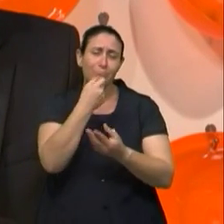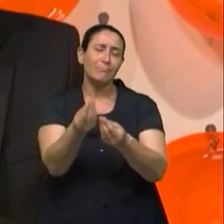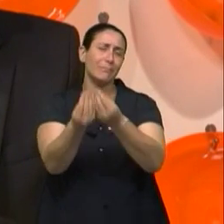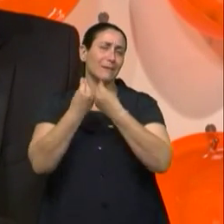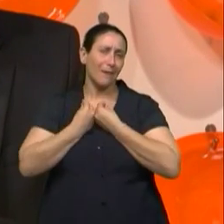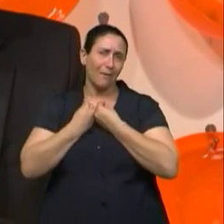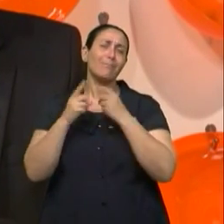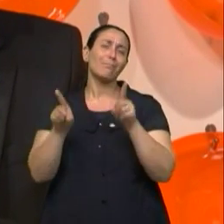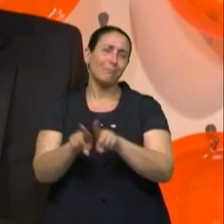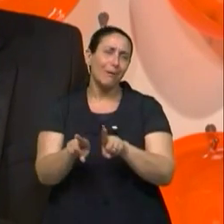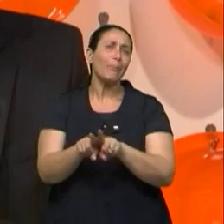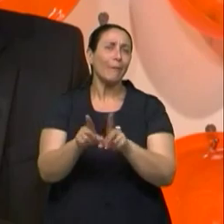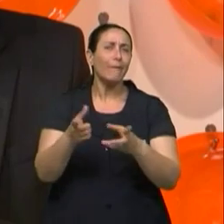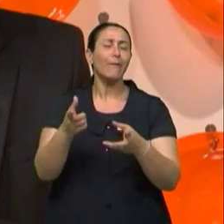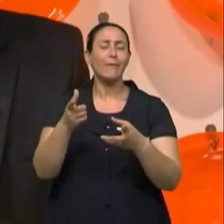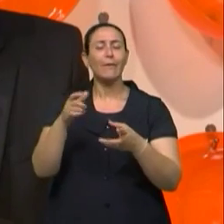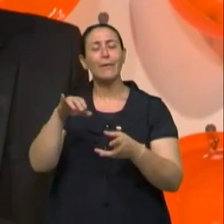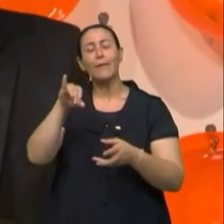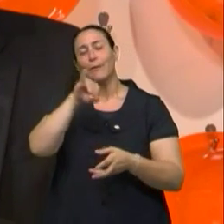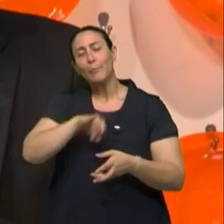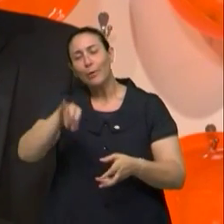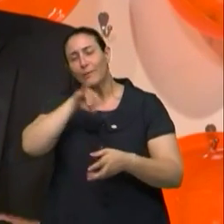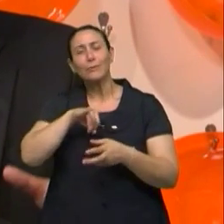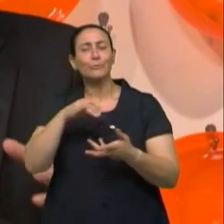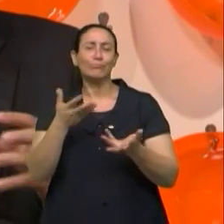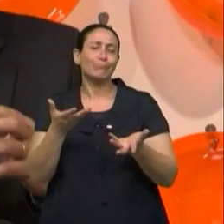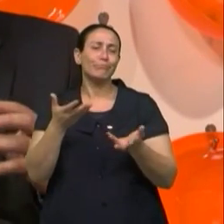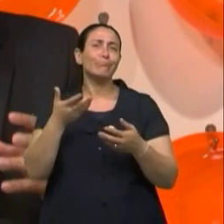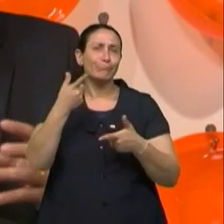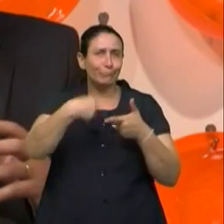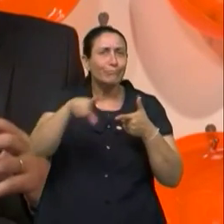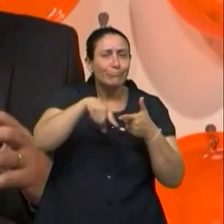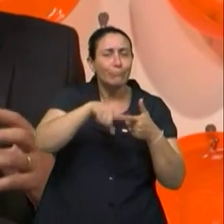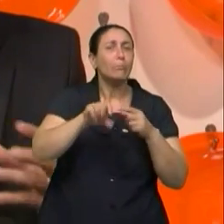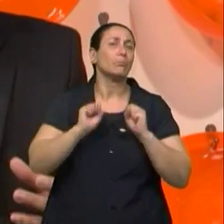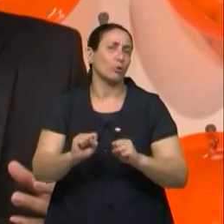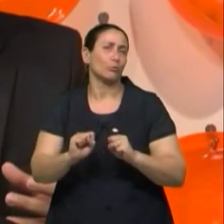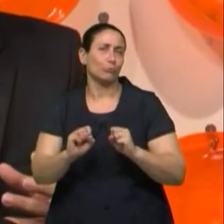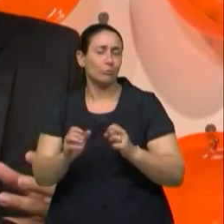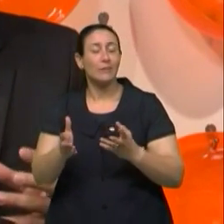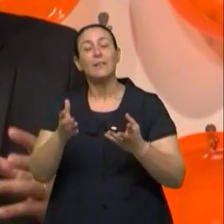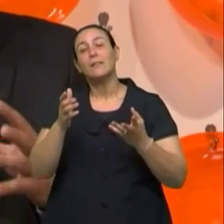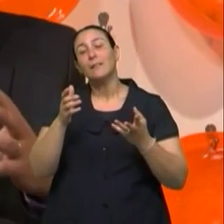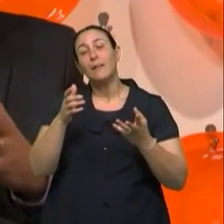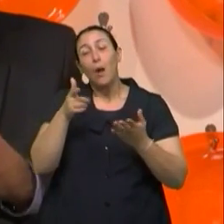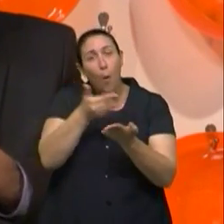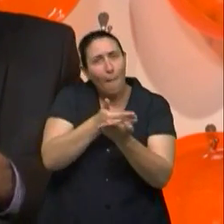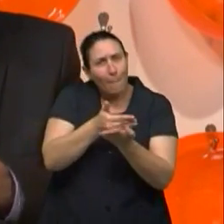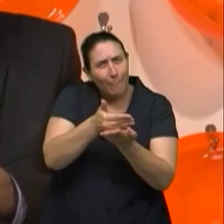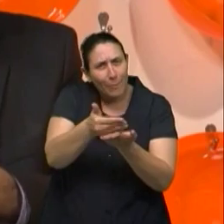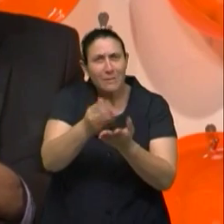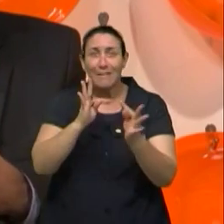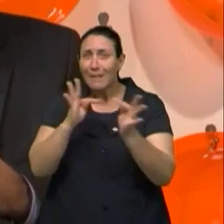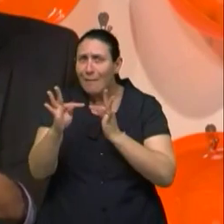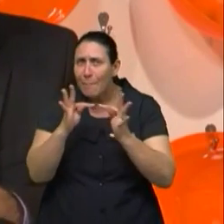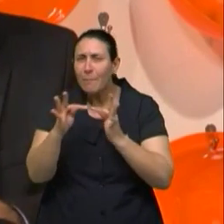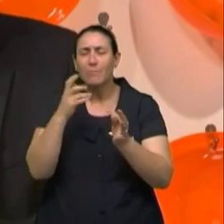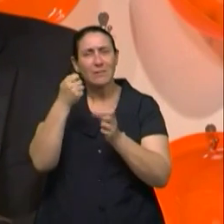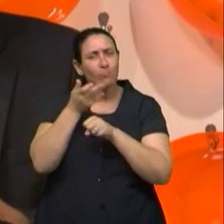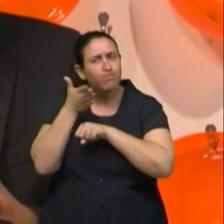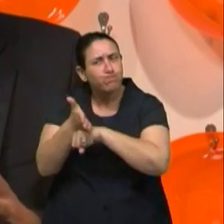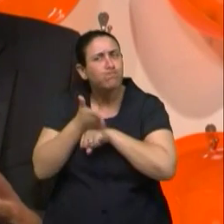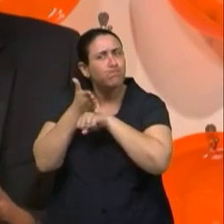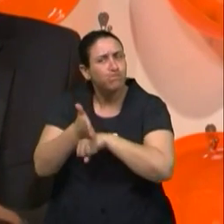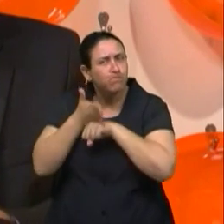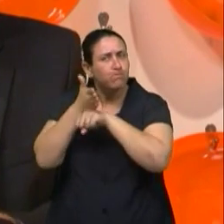-efeitos, e para-efeitos importantes. Claro. Então, esse momento de início de tratamento, a monitorização depois